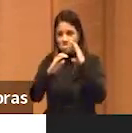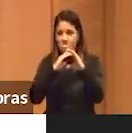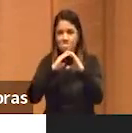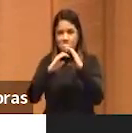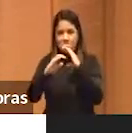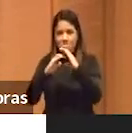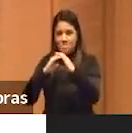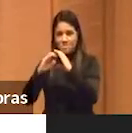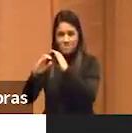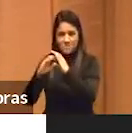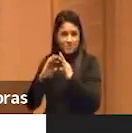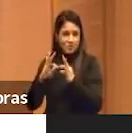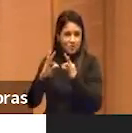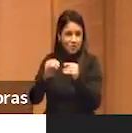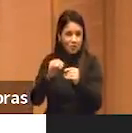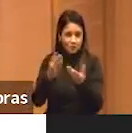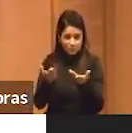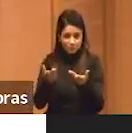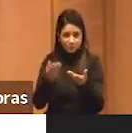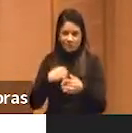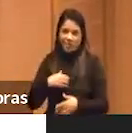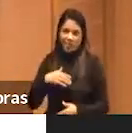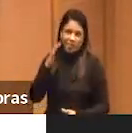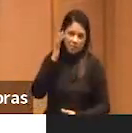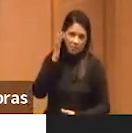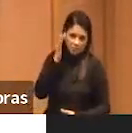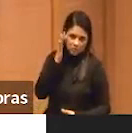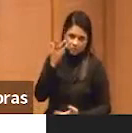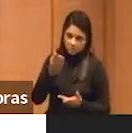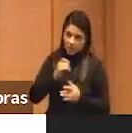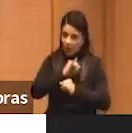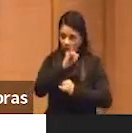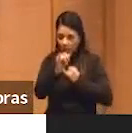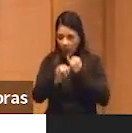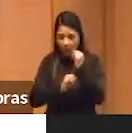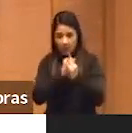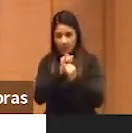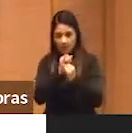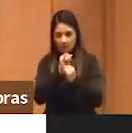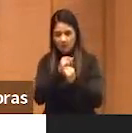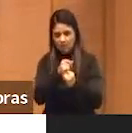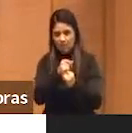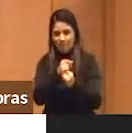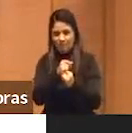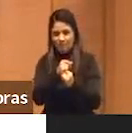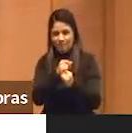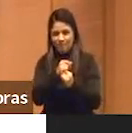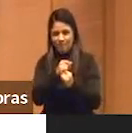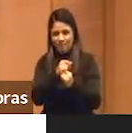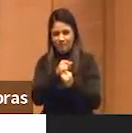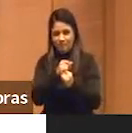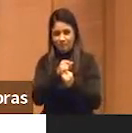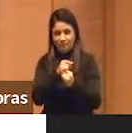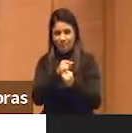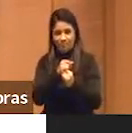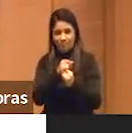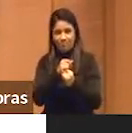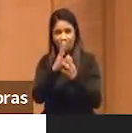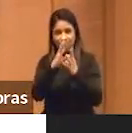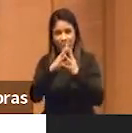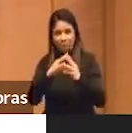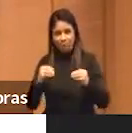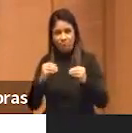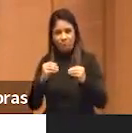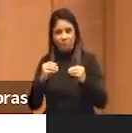todos, todos, doce ilusão, porque essa internet foi sequestrada, essa nossa internet não existe